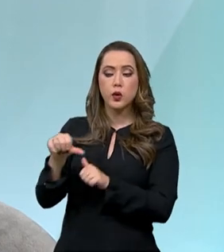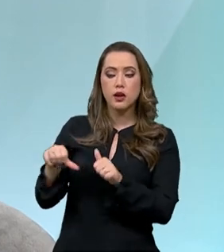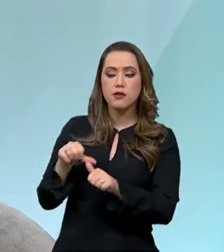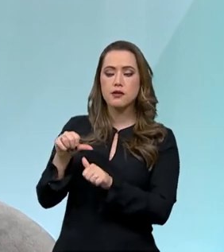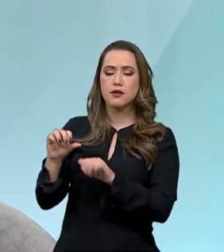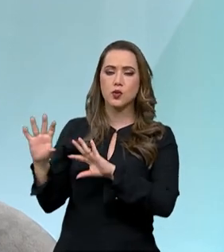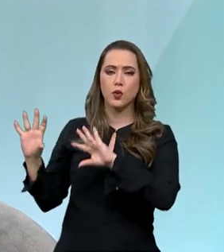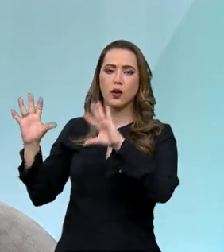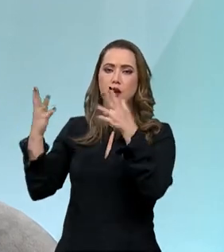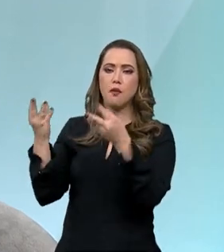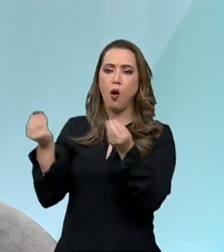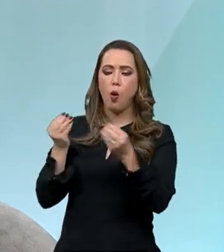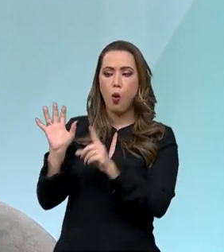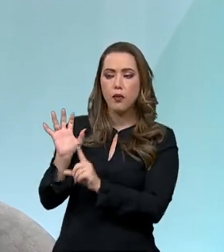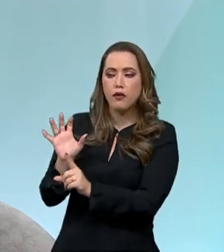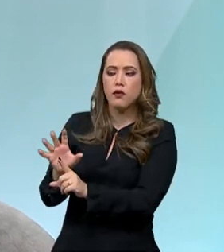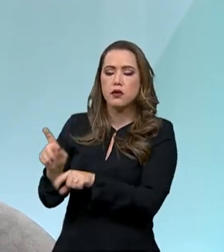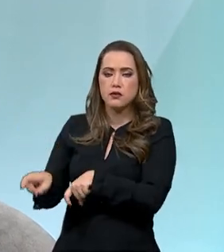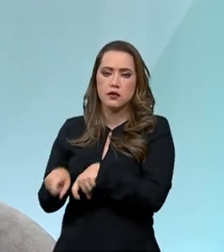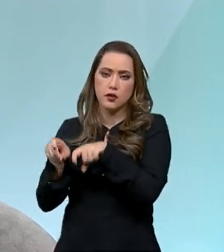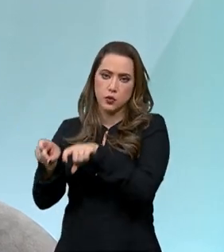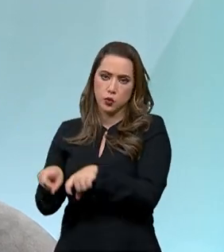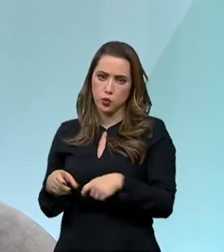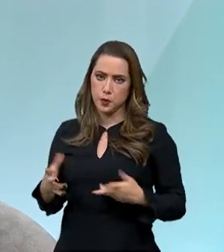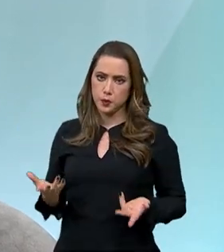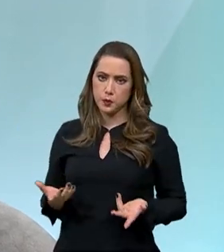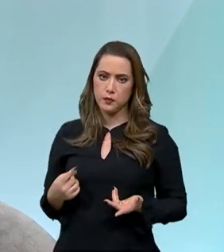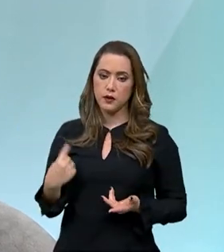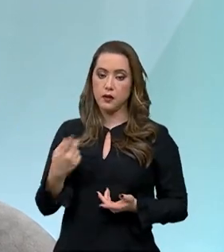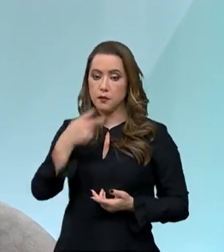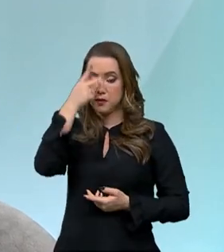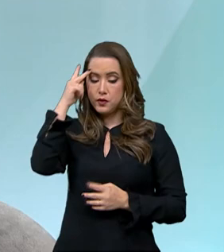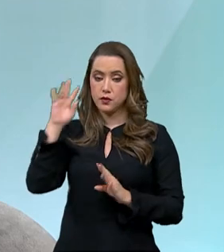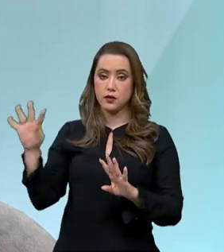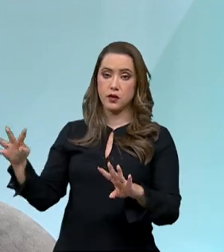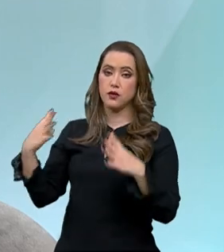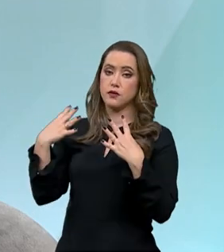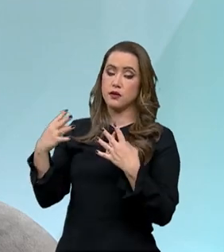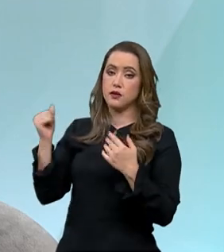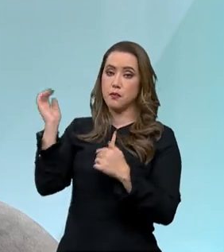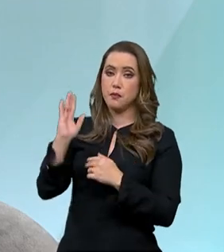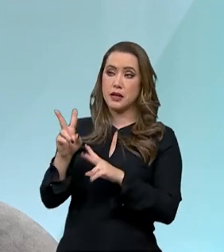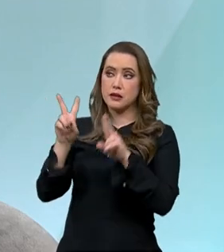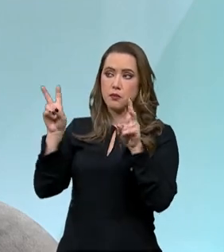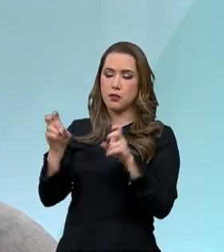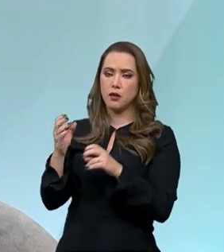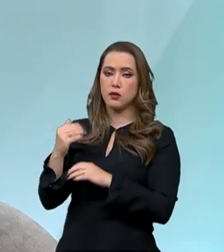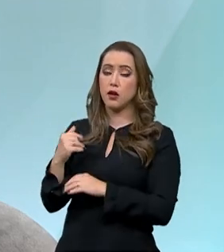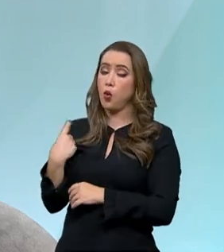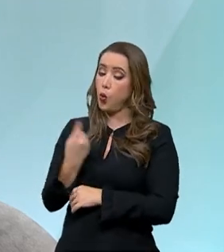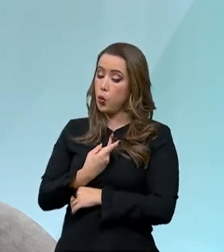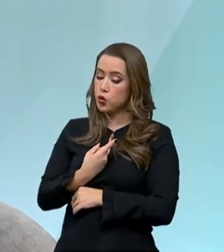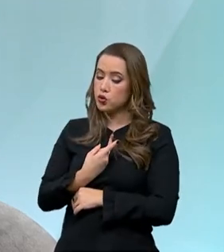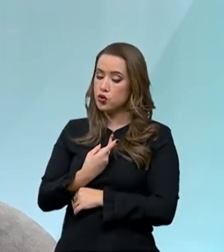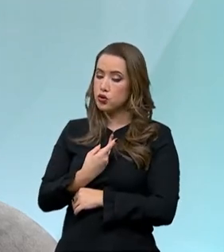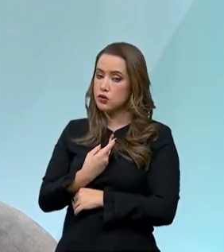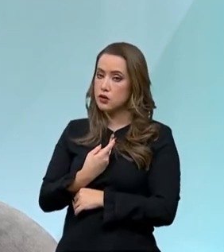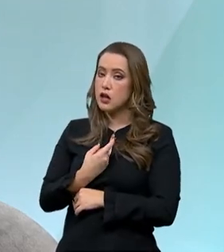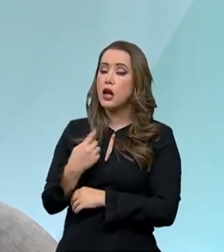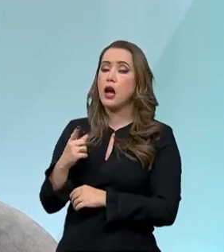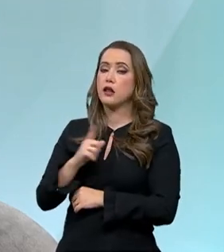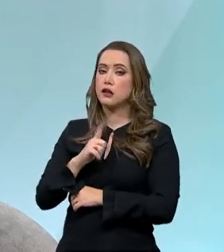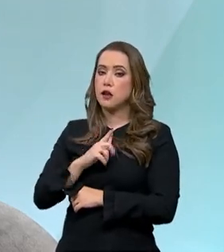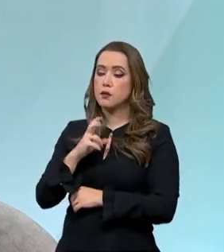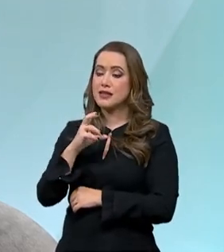mudanças climáticas. Hoje nós temos, para quem está nos acompanhando aqui, acompanhando no Brasil em pauta, mais de 500 pesquisadores trabalhando